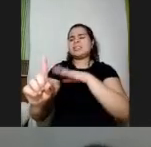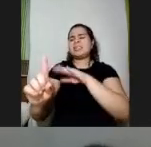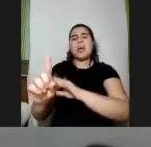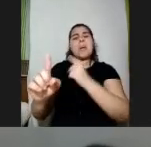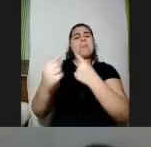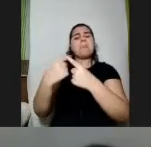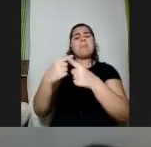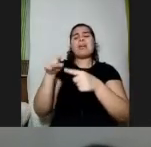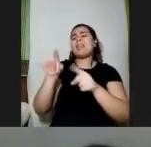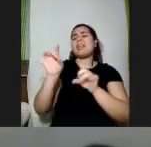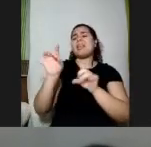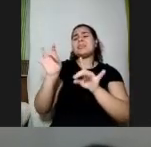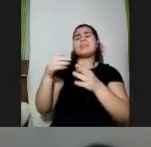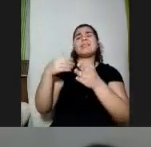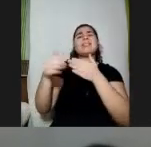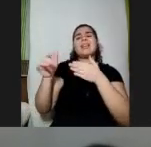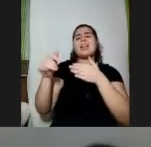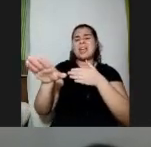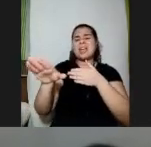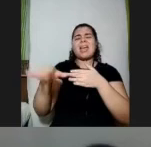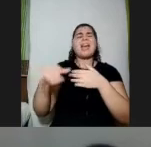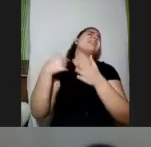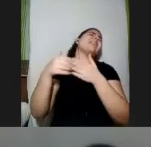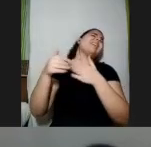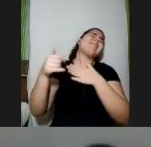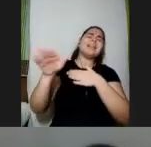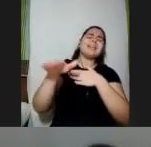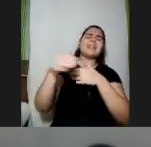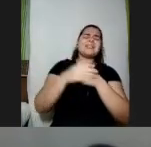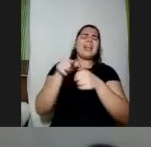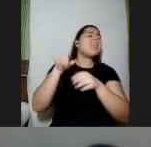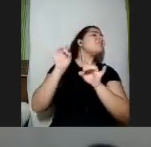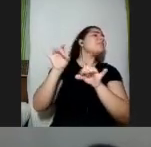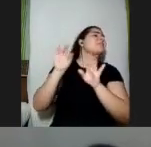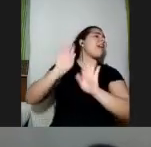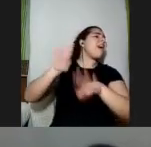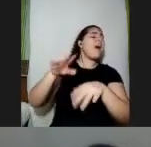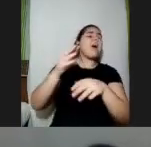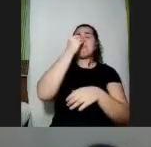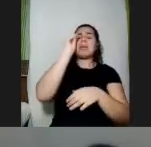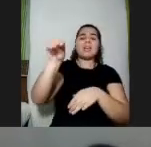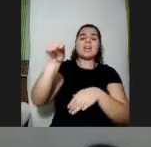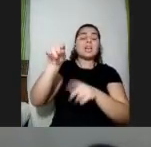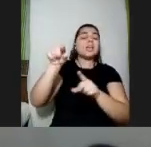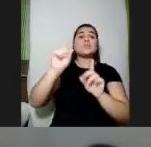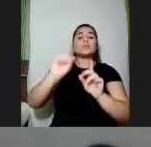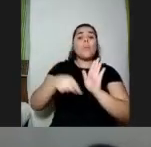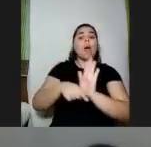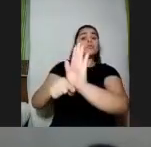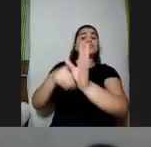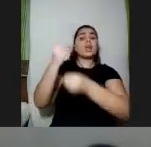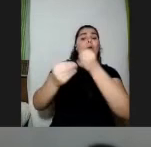especial deixa ela ela não foi adequada a gente deixa ela ela é especial e isso não ajuda essa pessoa a entender